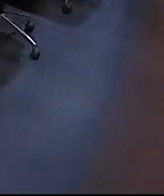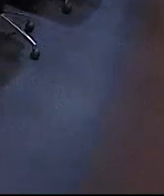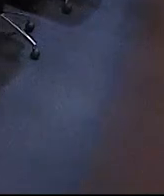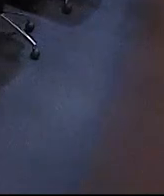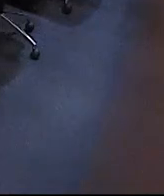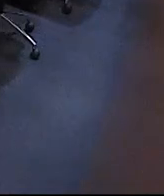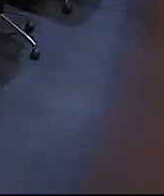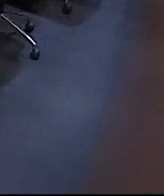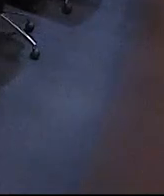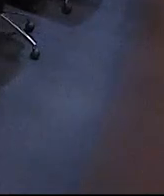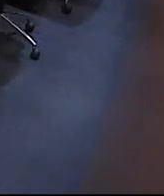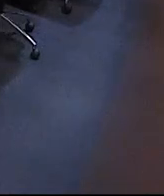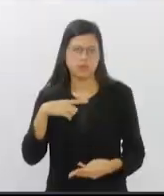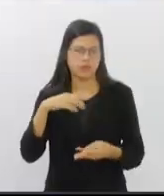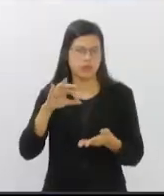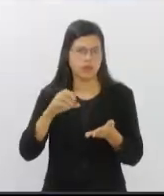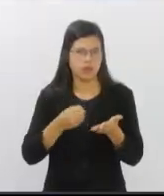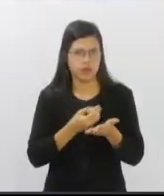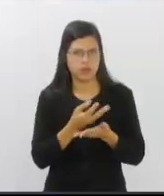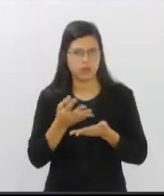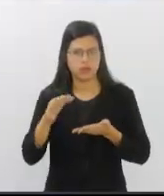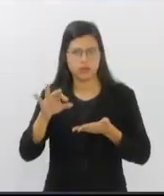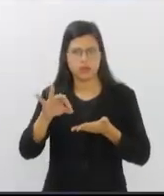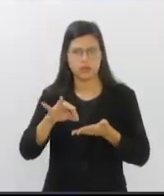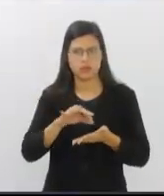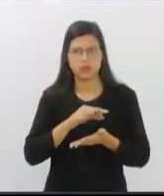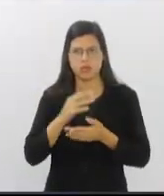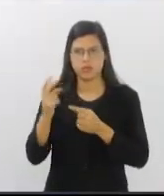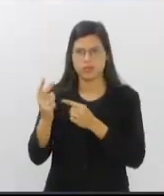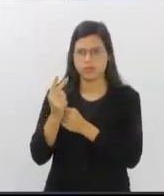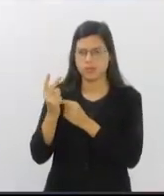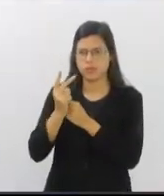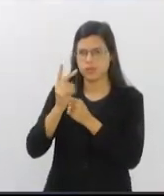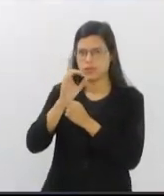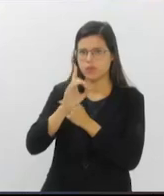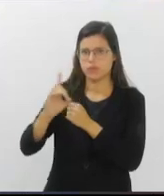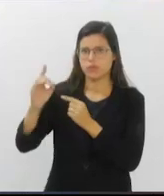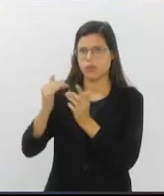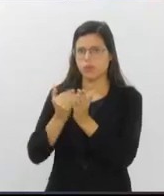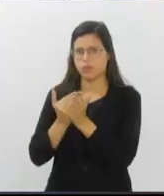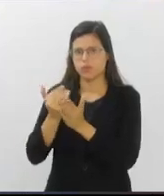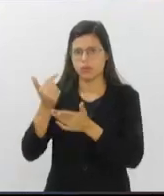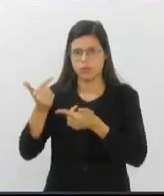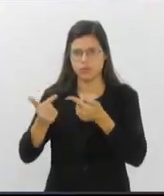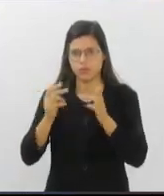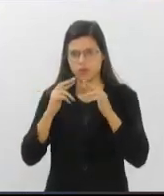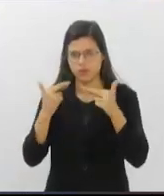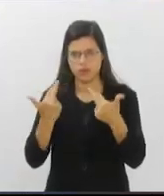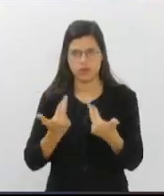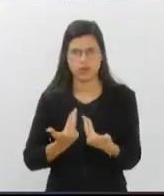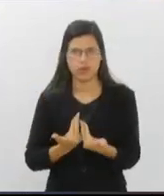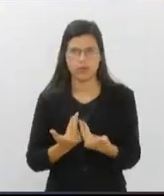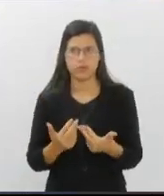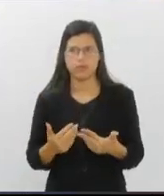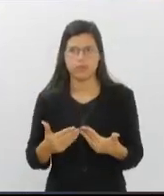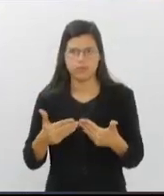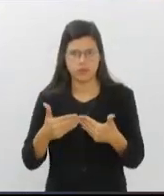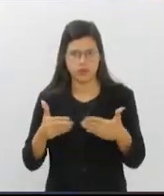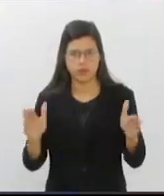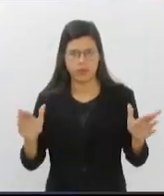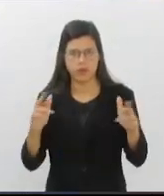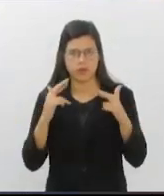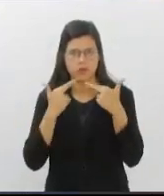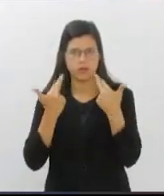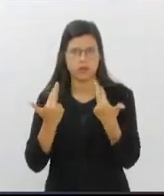Havendo o nome legal e sobre a proteção de Deus, iniciamos o nosso trabalho. Está aberta a